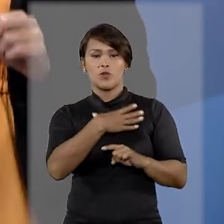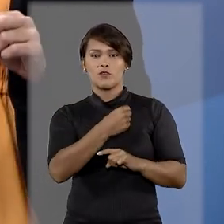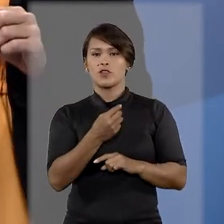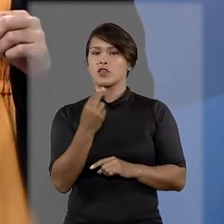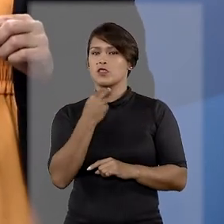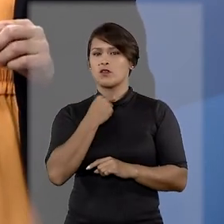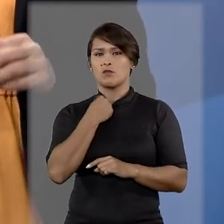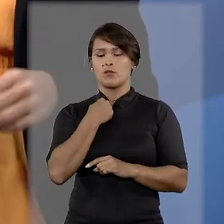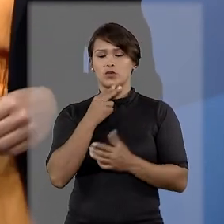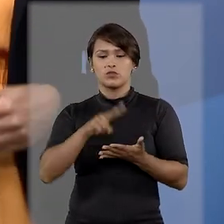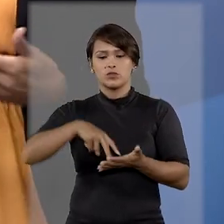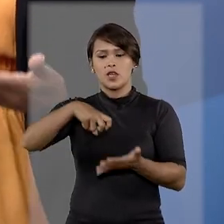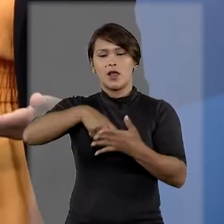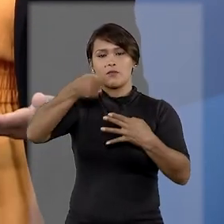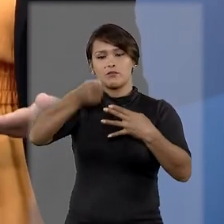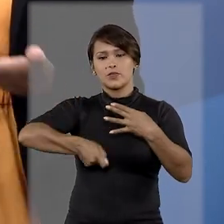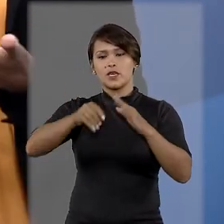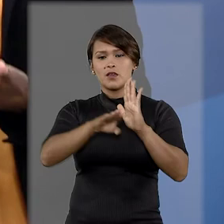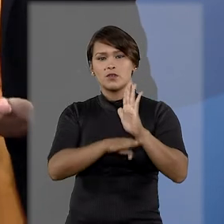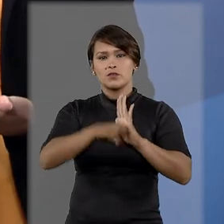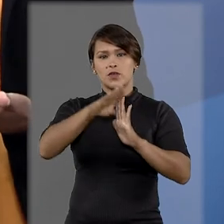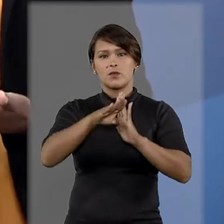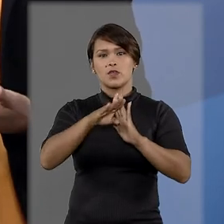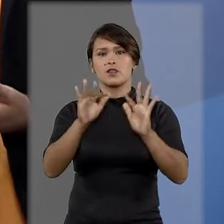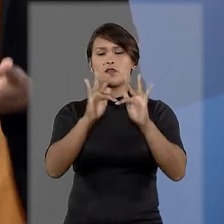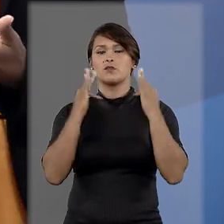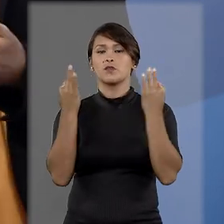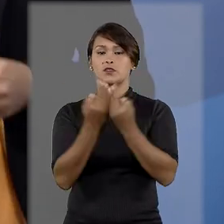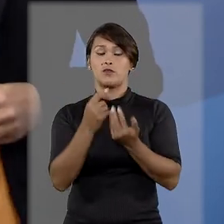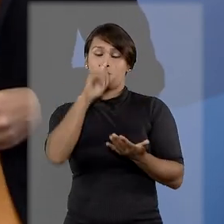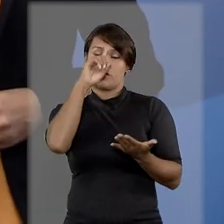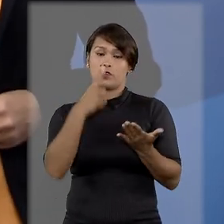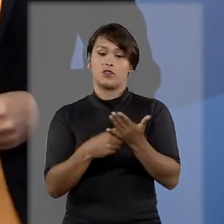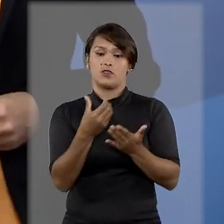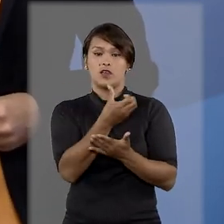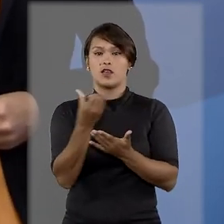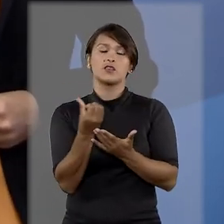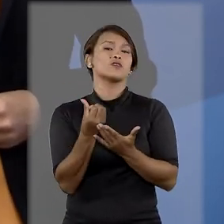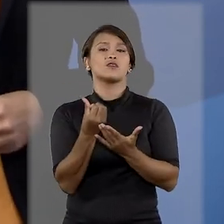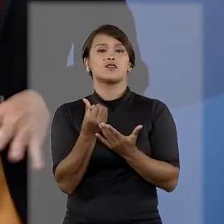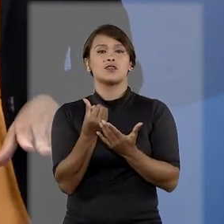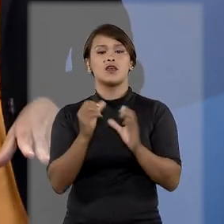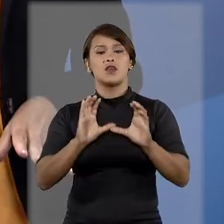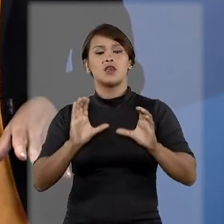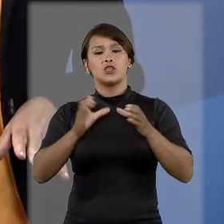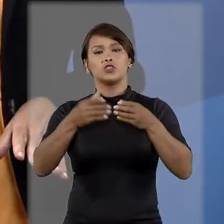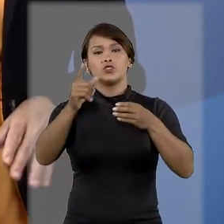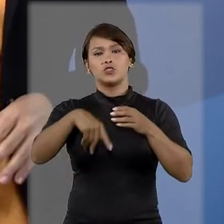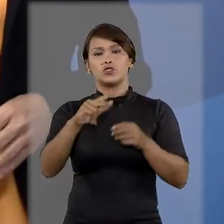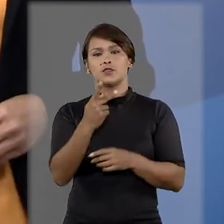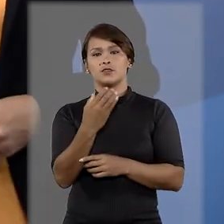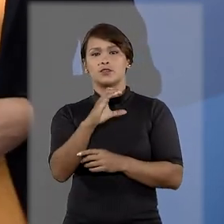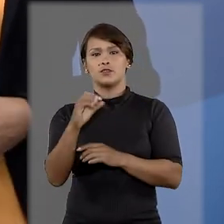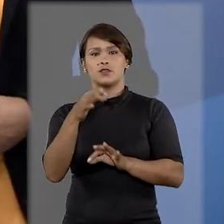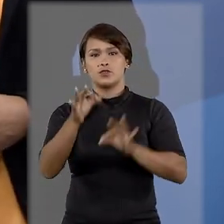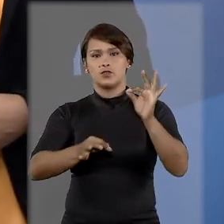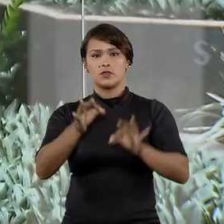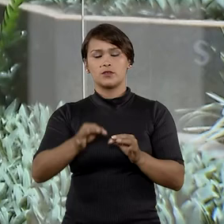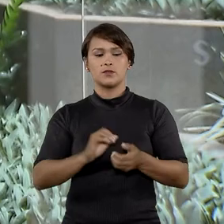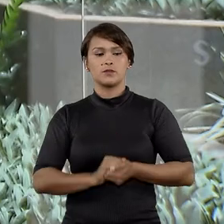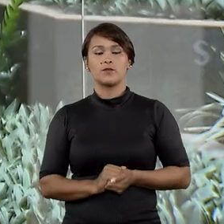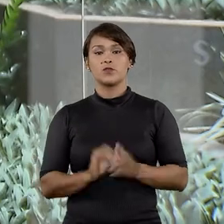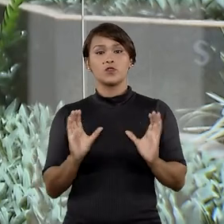filha não pode ter a pena aumentada pelo parentesco. Foi o que decidiu a sexta turma em julgamento de habeas corpus.